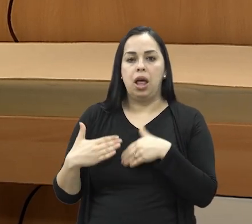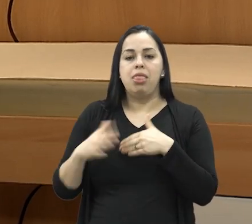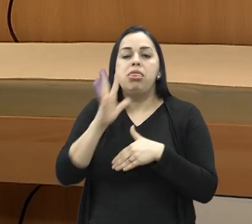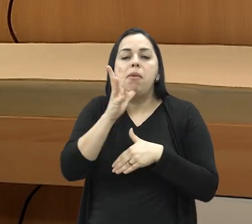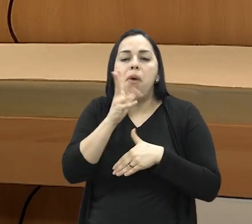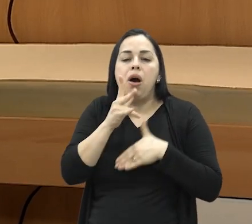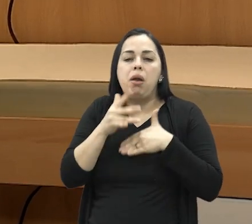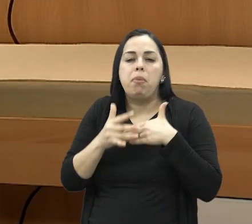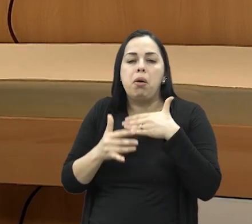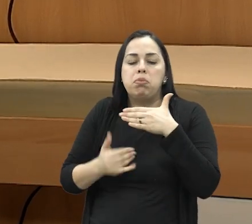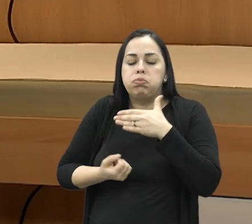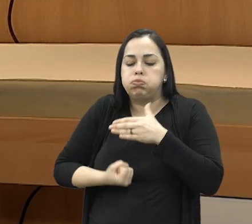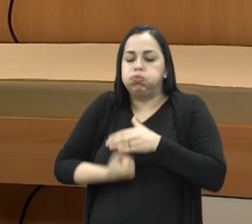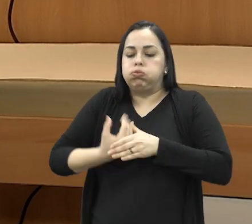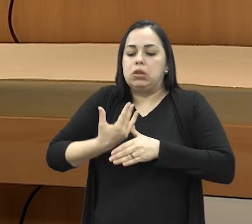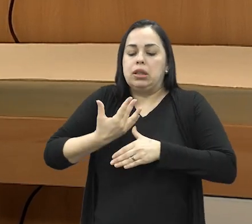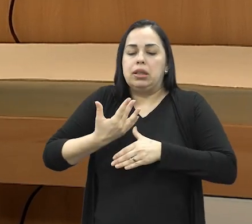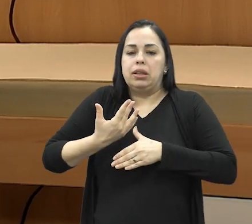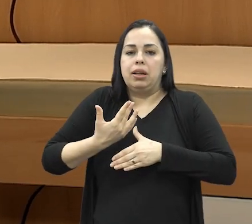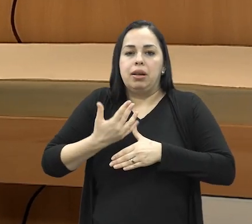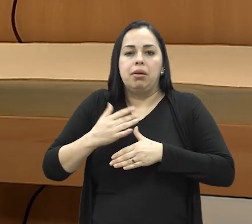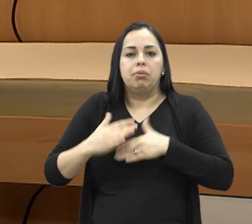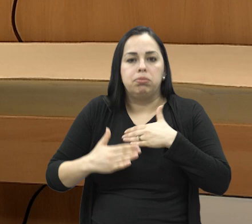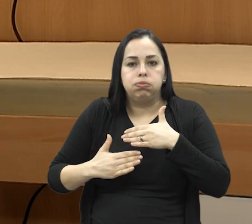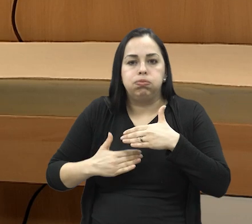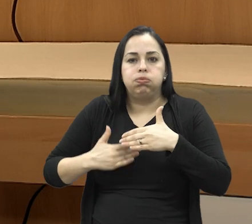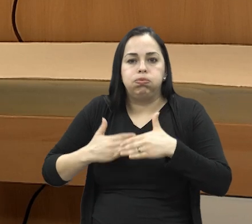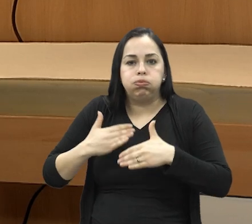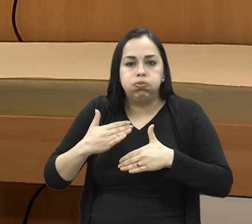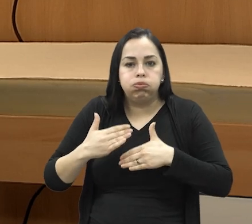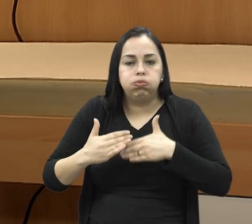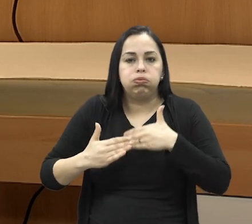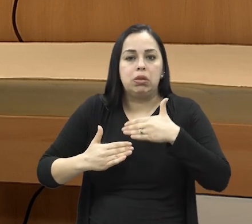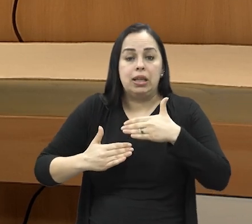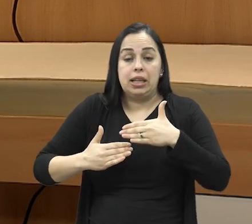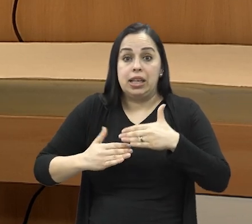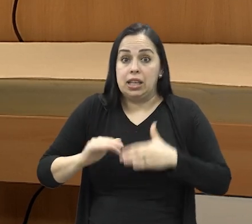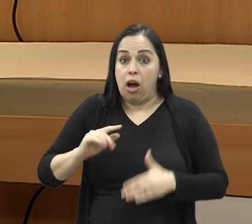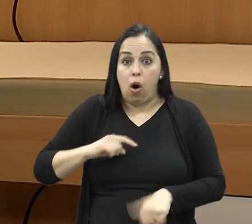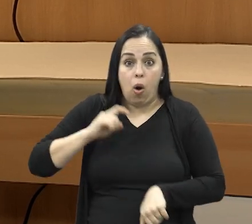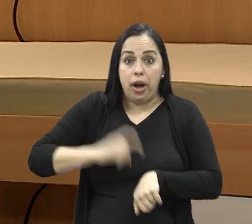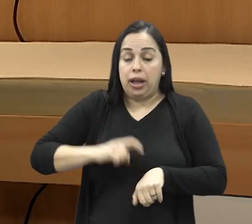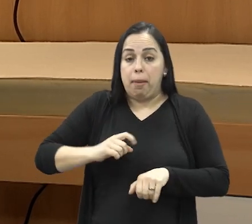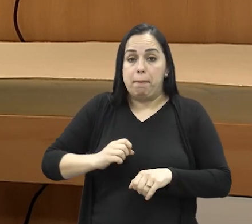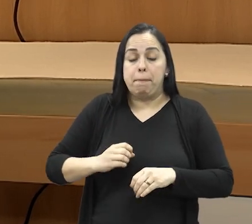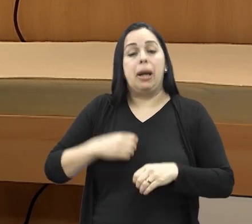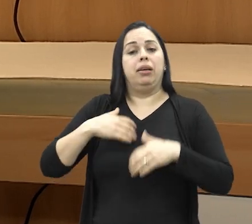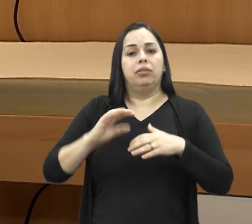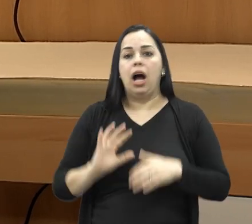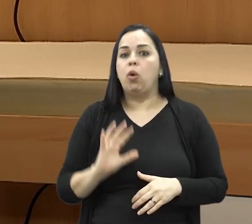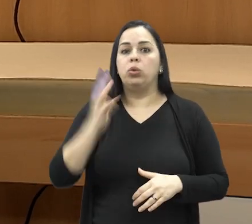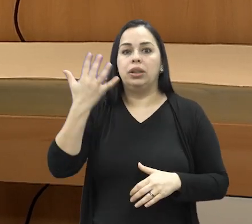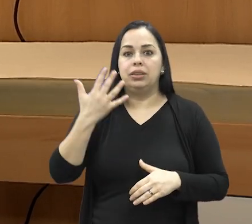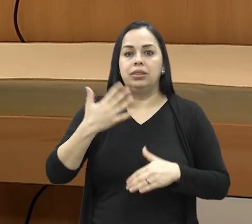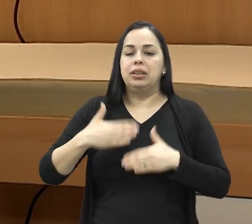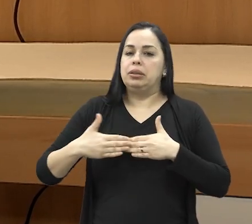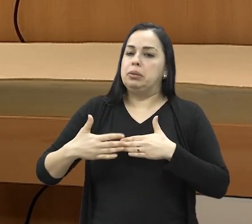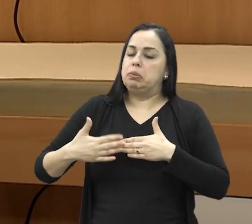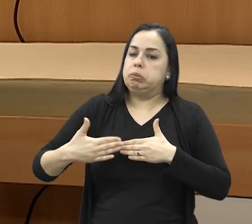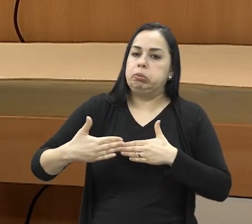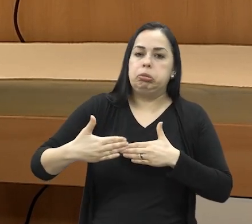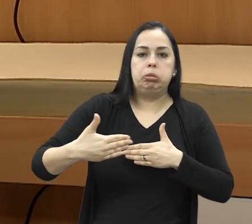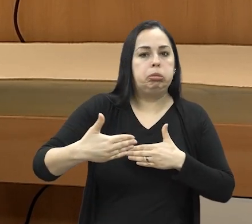um tempo para se desenvolver, porque ela precisa de vários fatores e quando ela aparece, ela